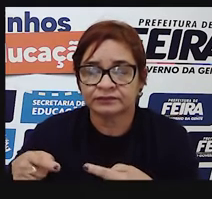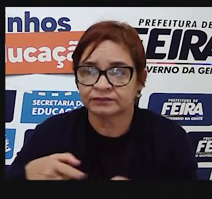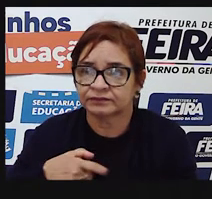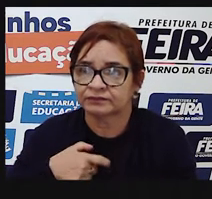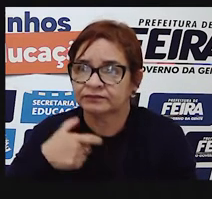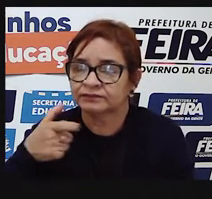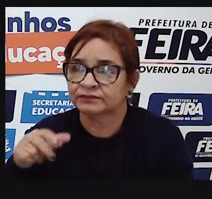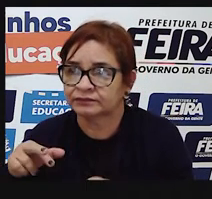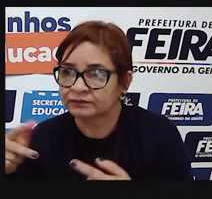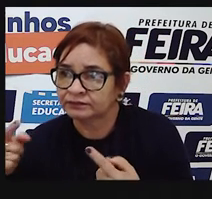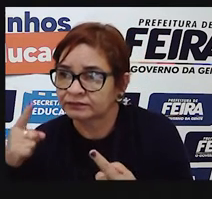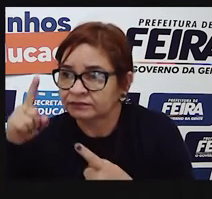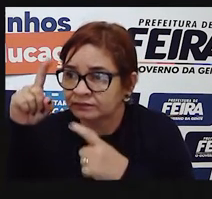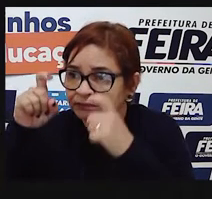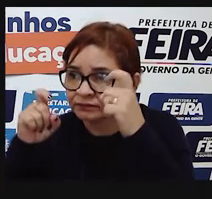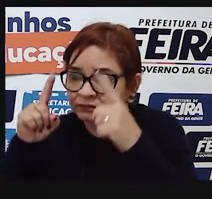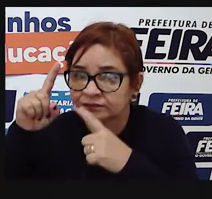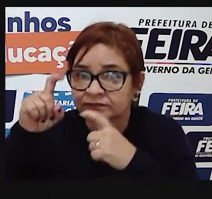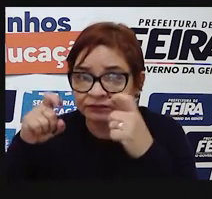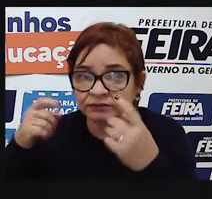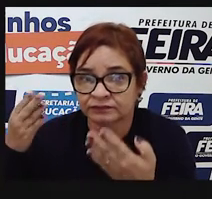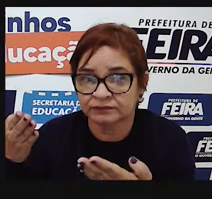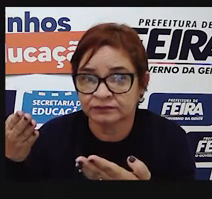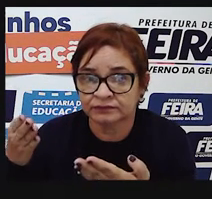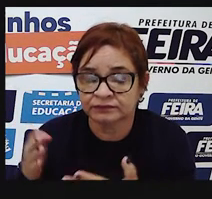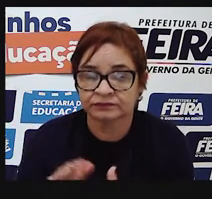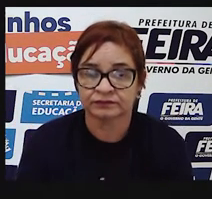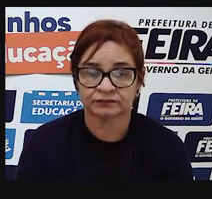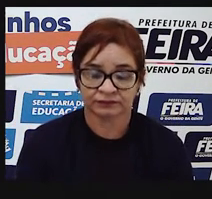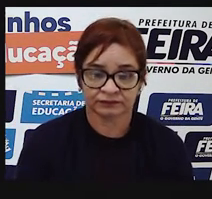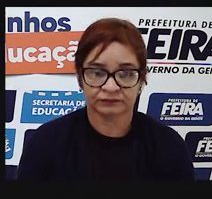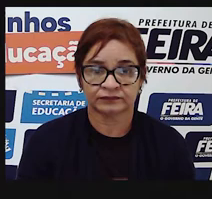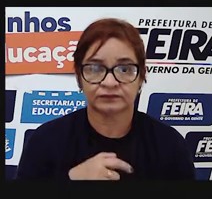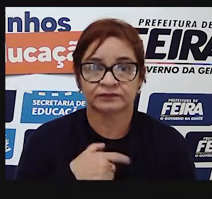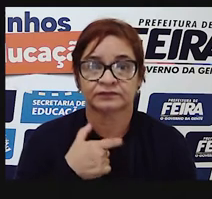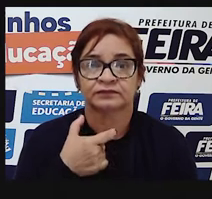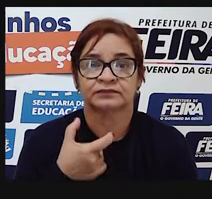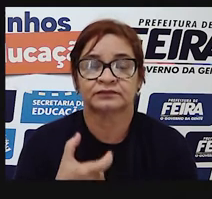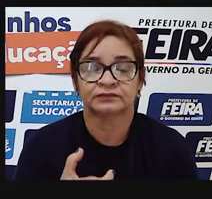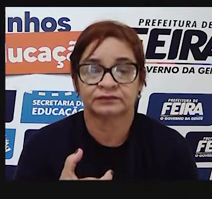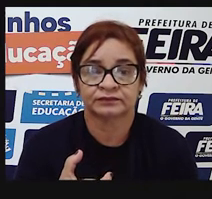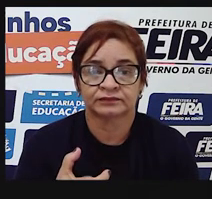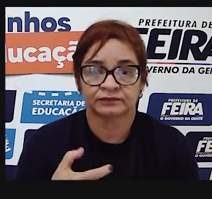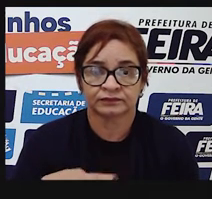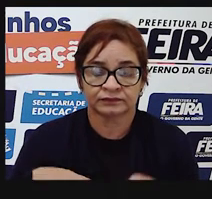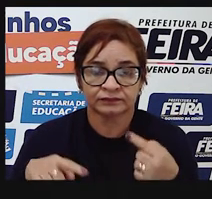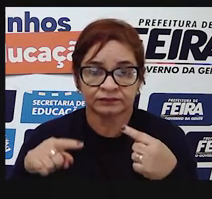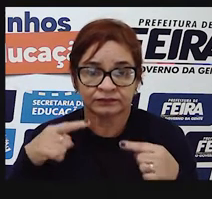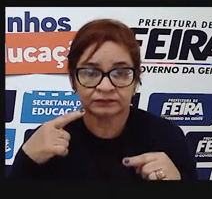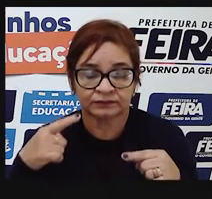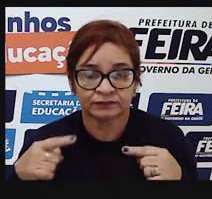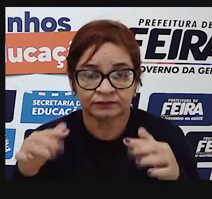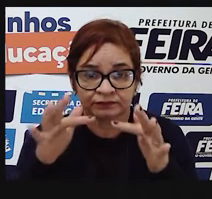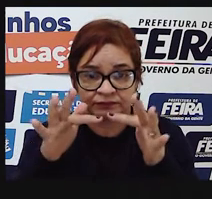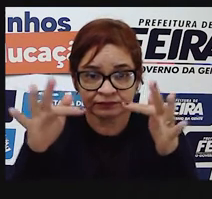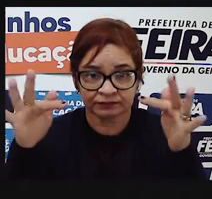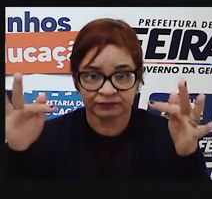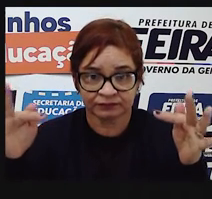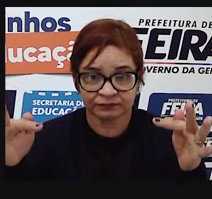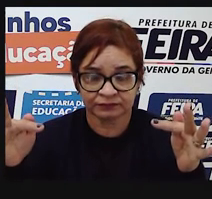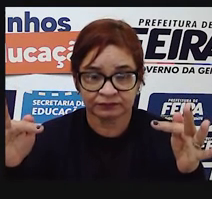A pontuação é utilizada para indicar a entonação e a melodia dadas às frases na fala,